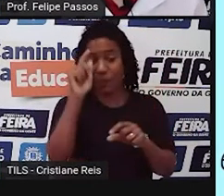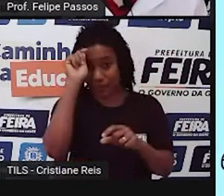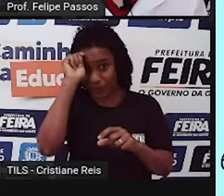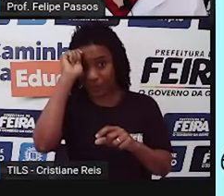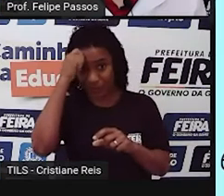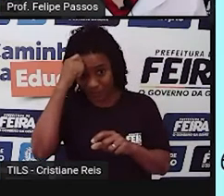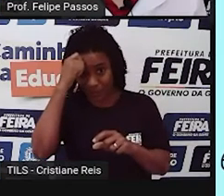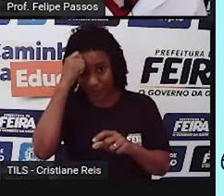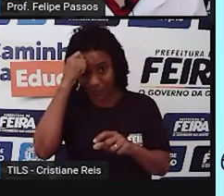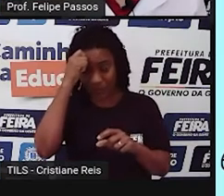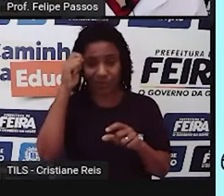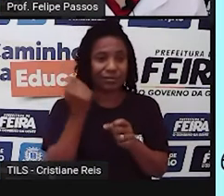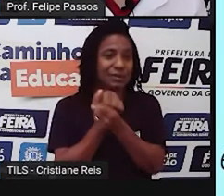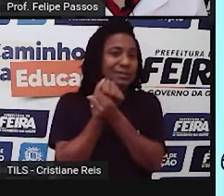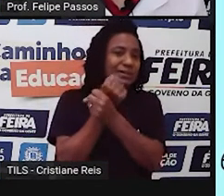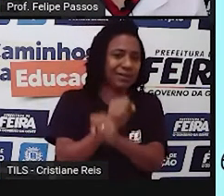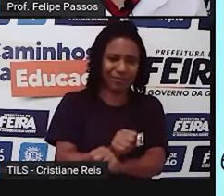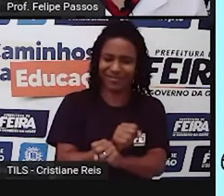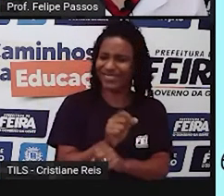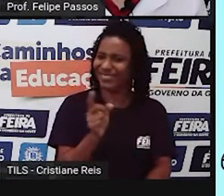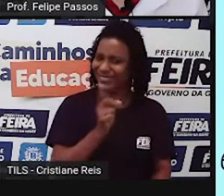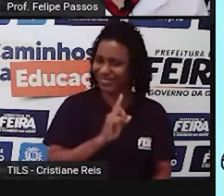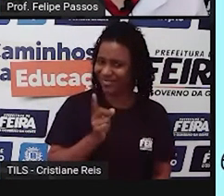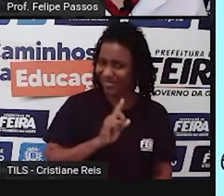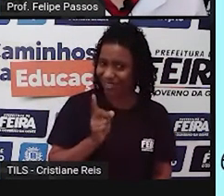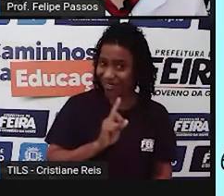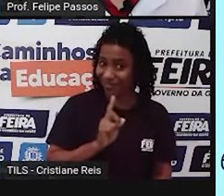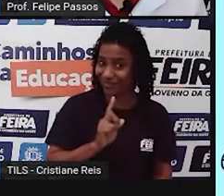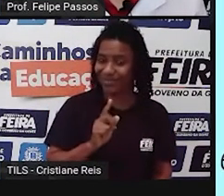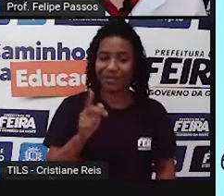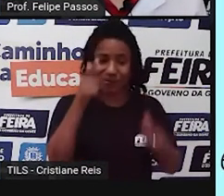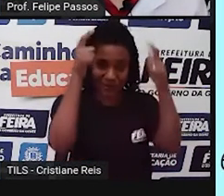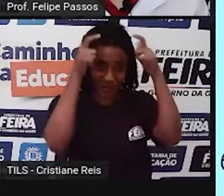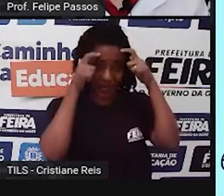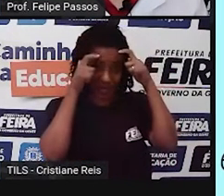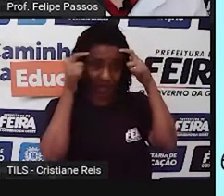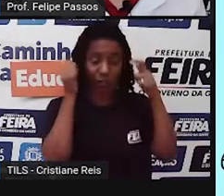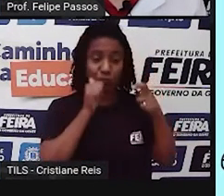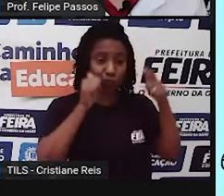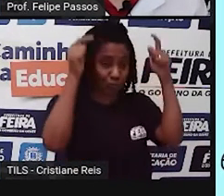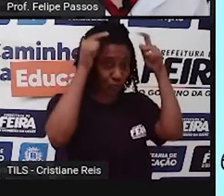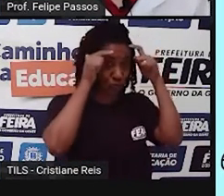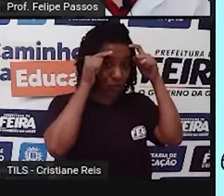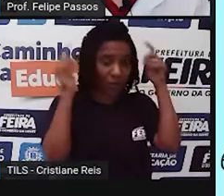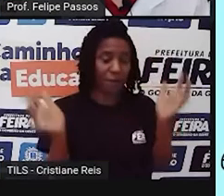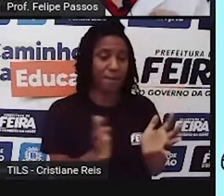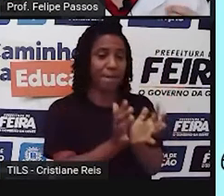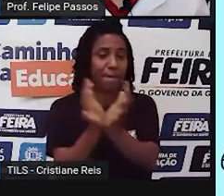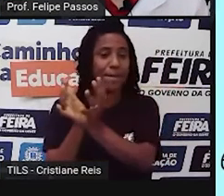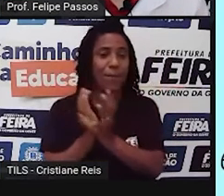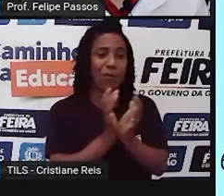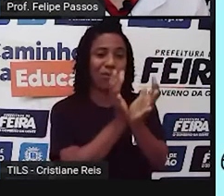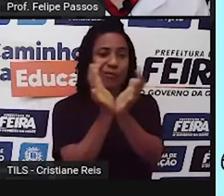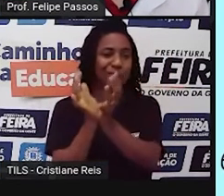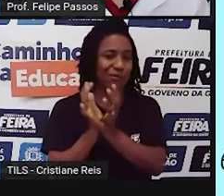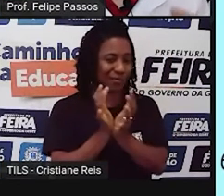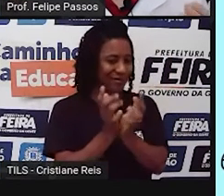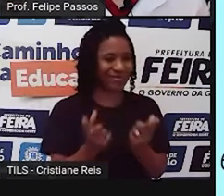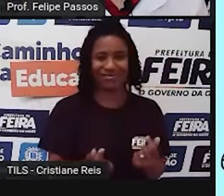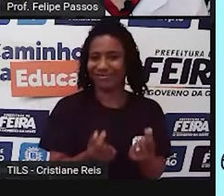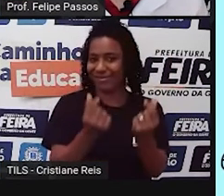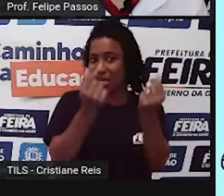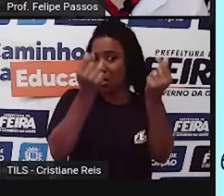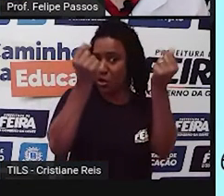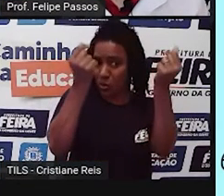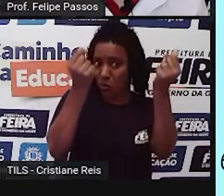é descendente de escravos. Não, senhor, eles eram reis, rainhas, povos livres, com cultura riquíssima. E aí